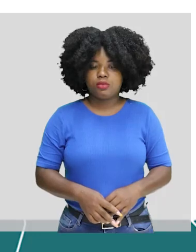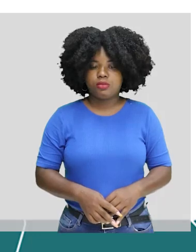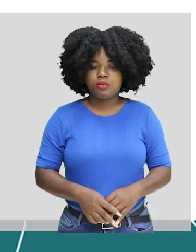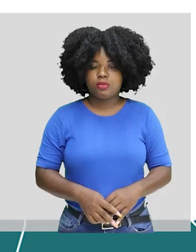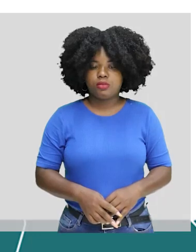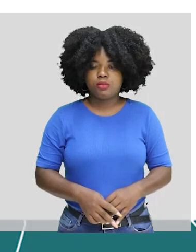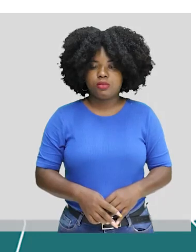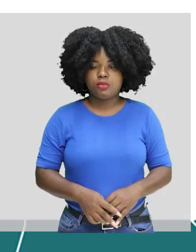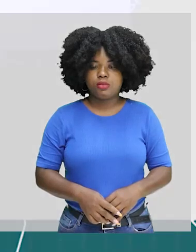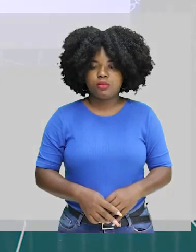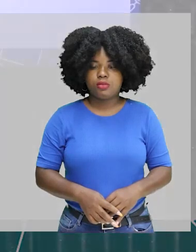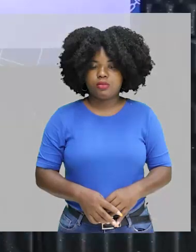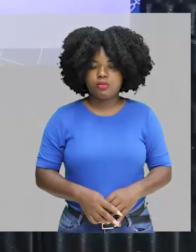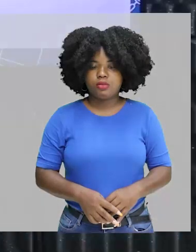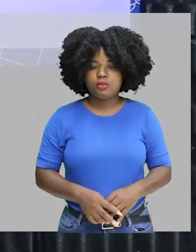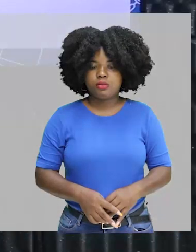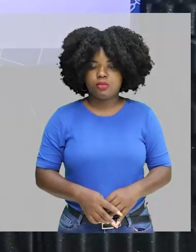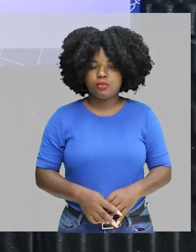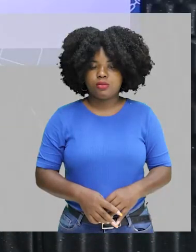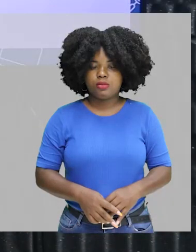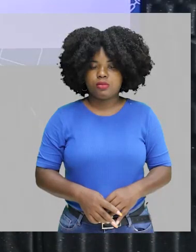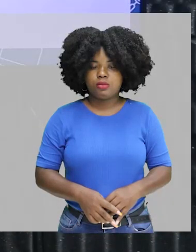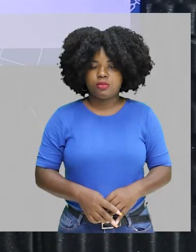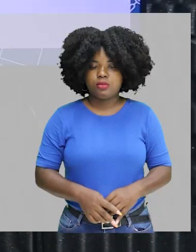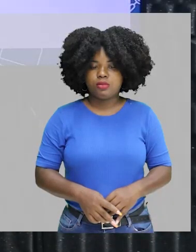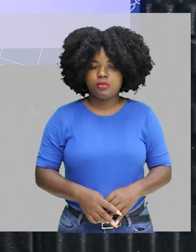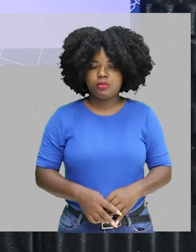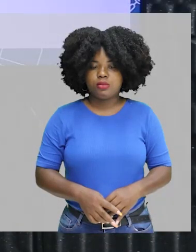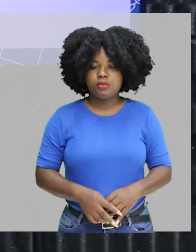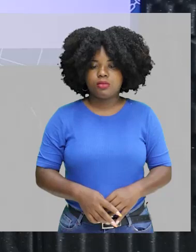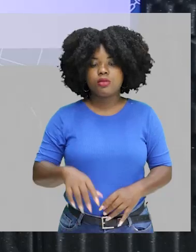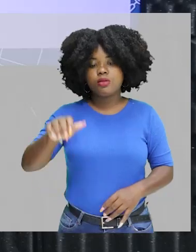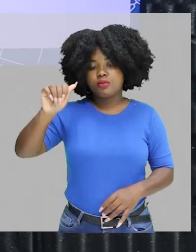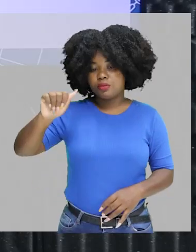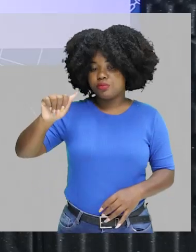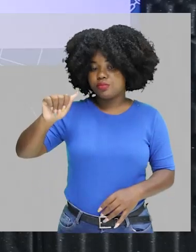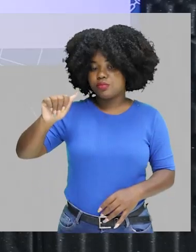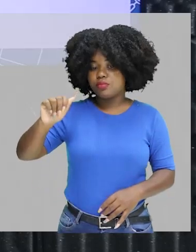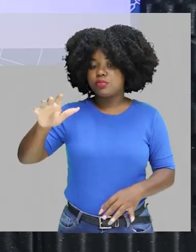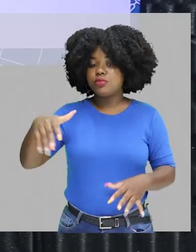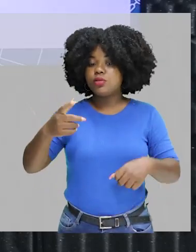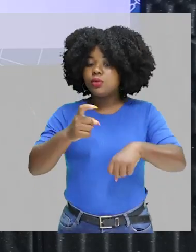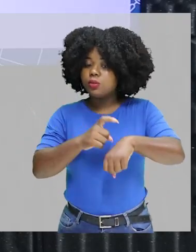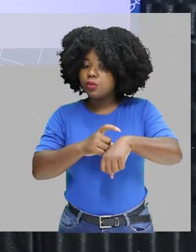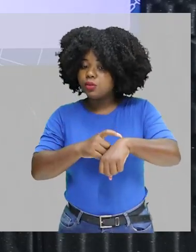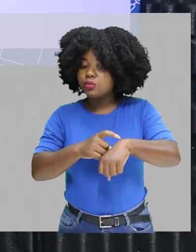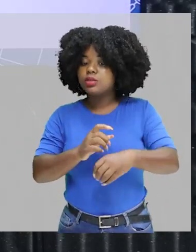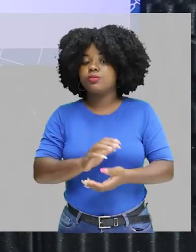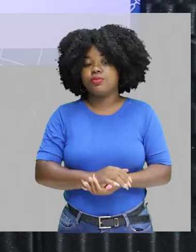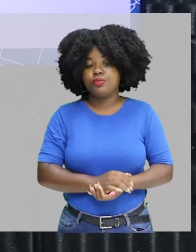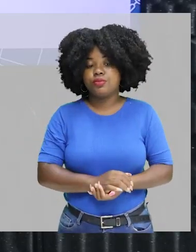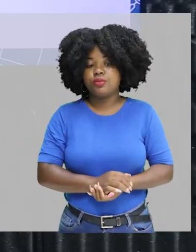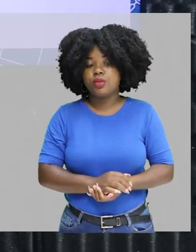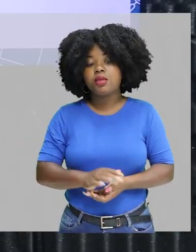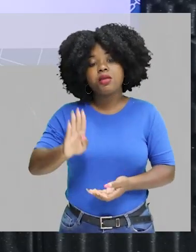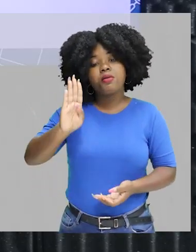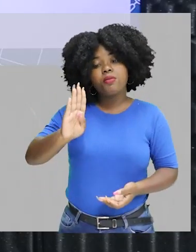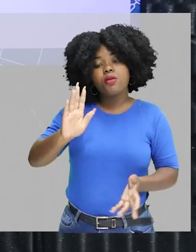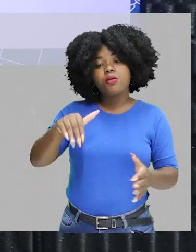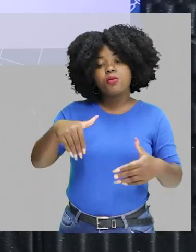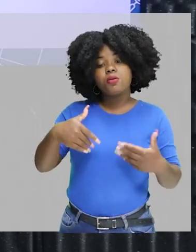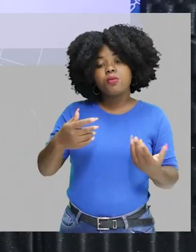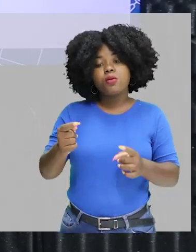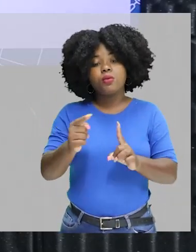ser reduzida, certo? Qual o tempo de meia-vida do iodo-131 e qual o elemento